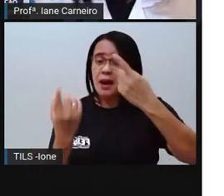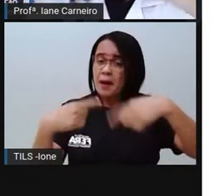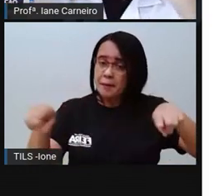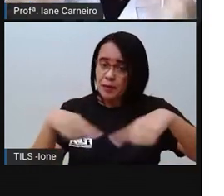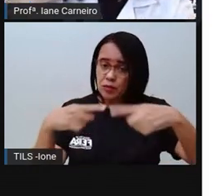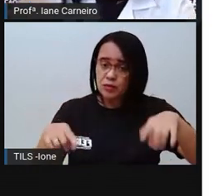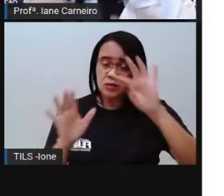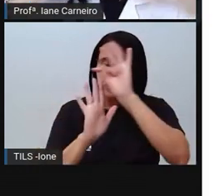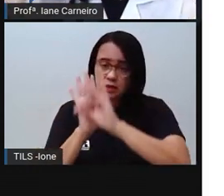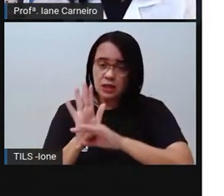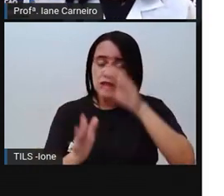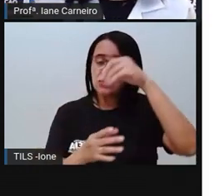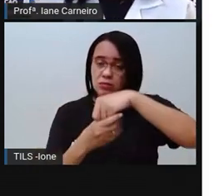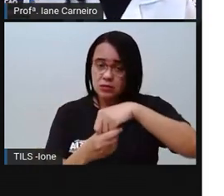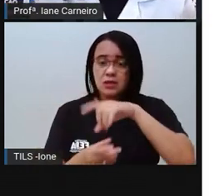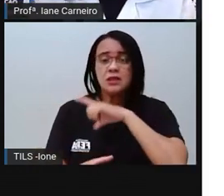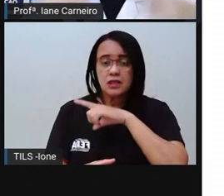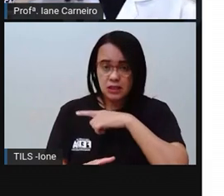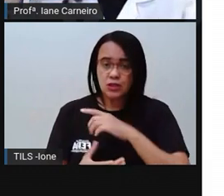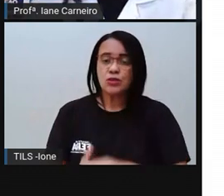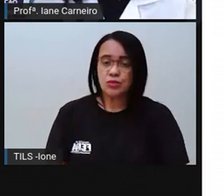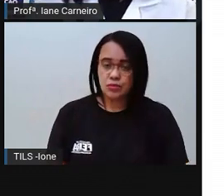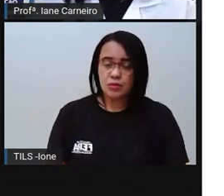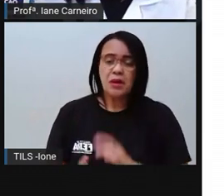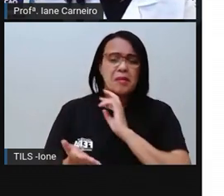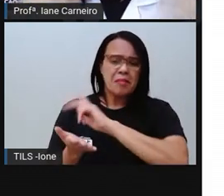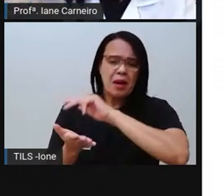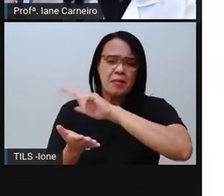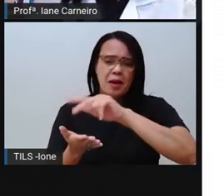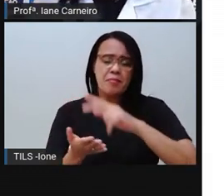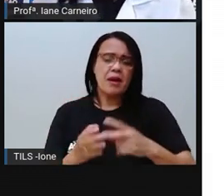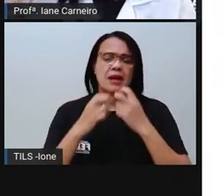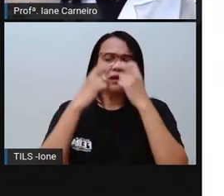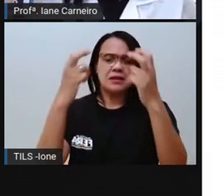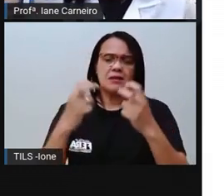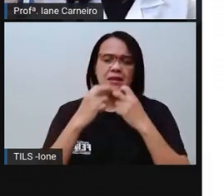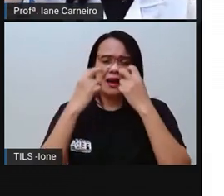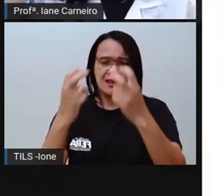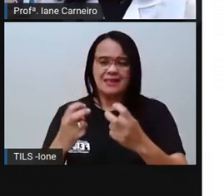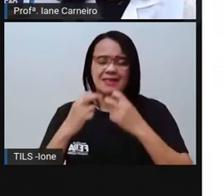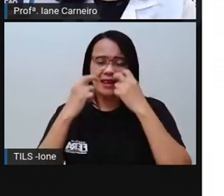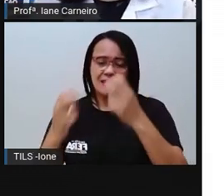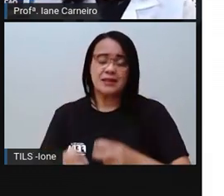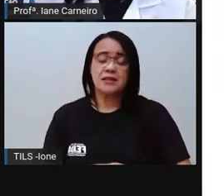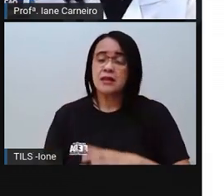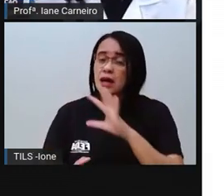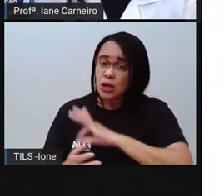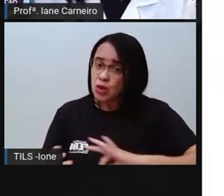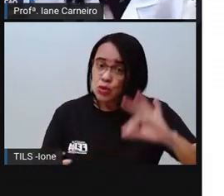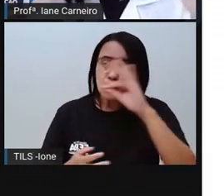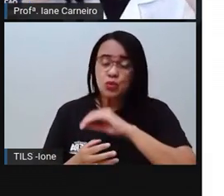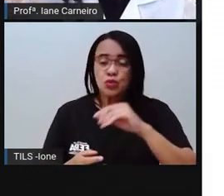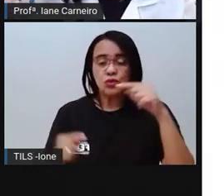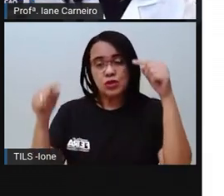escrever, de desenhar, pular, de gritaria, né, confusão, que é tudo que criança gosta. Imagina aqui que vocês